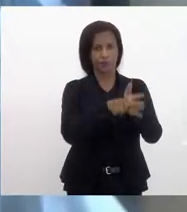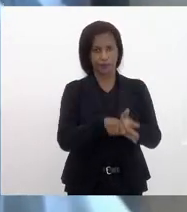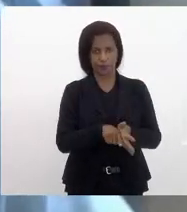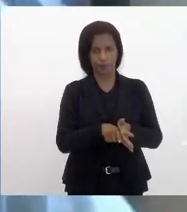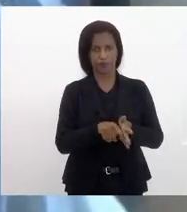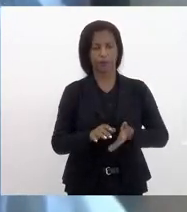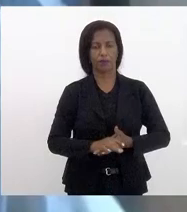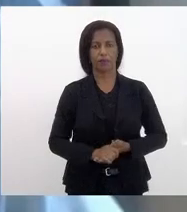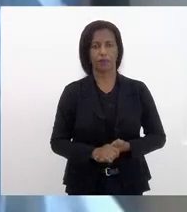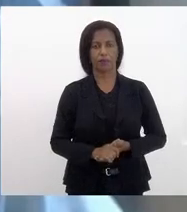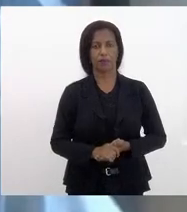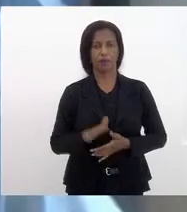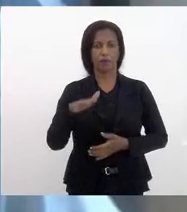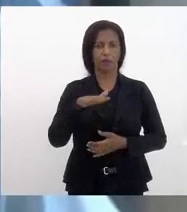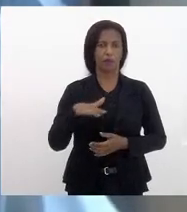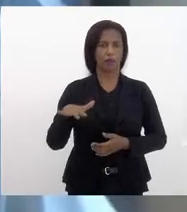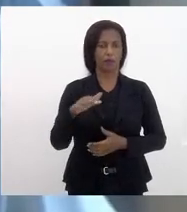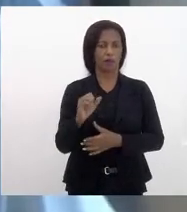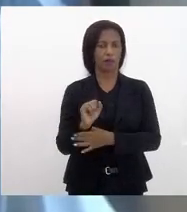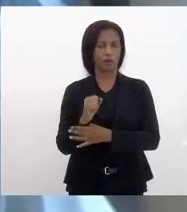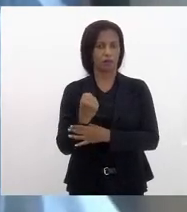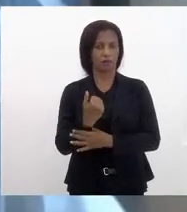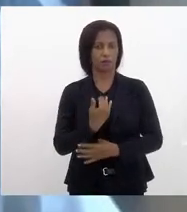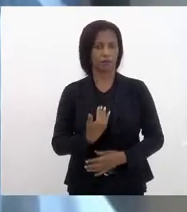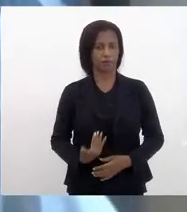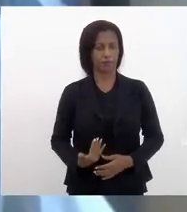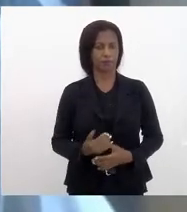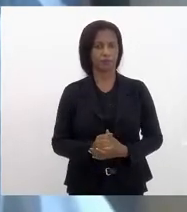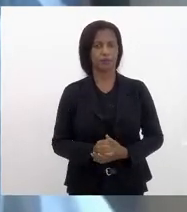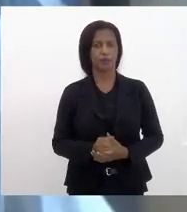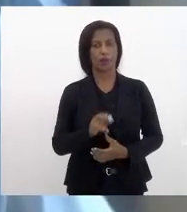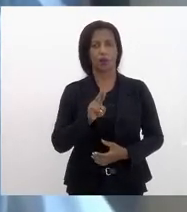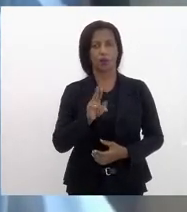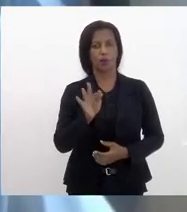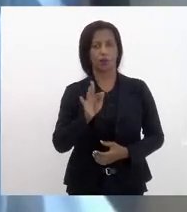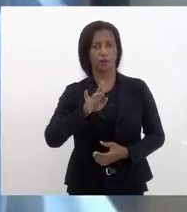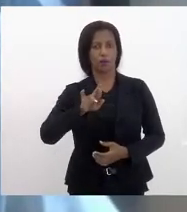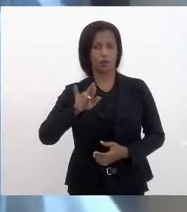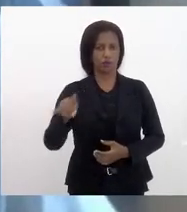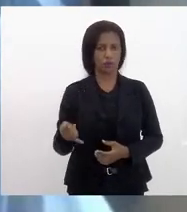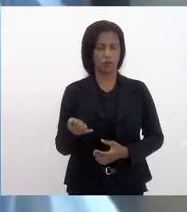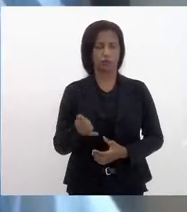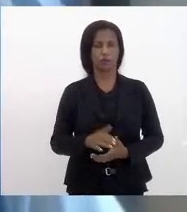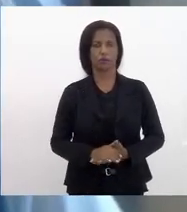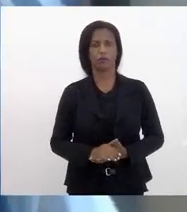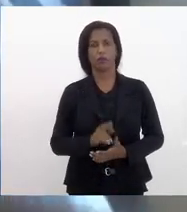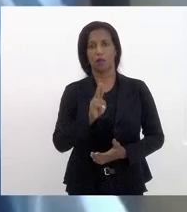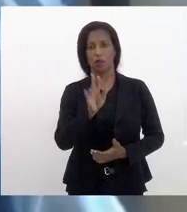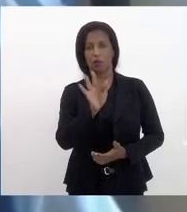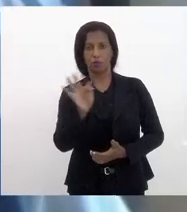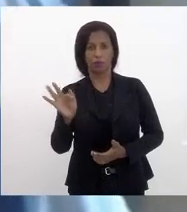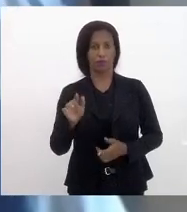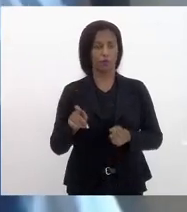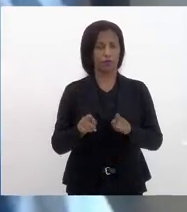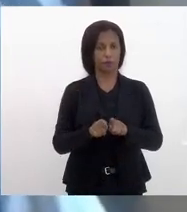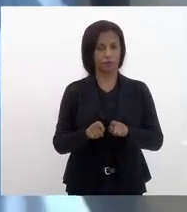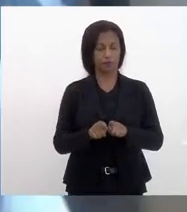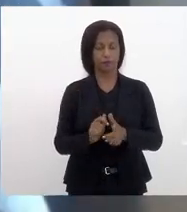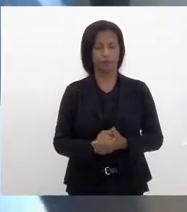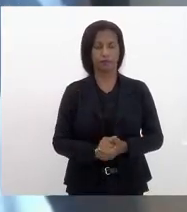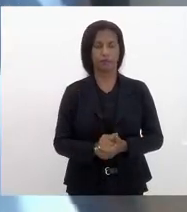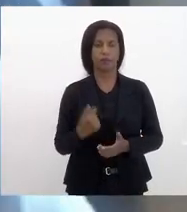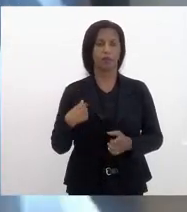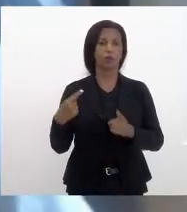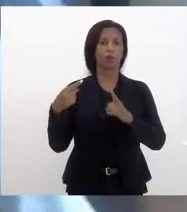da área da segurança pública, da UFRJ, da URF também. E o